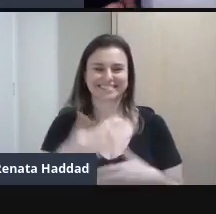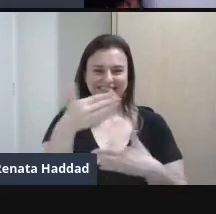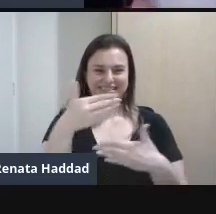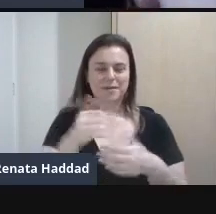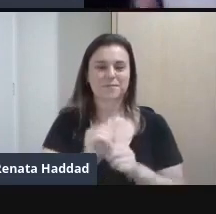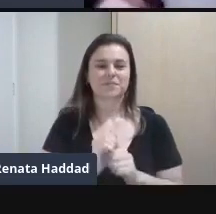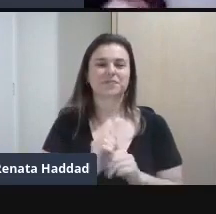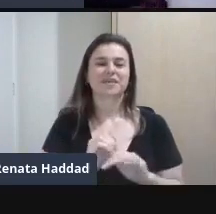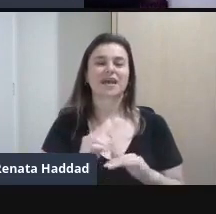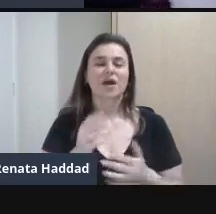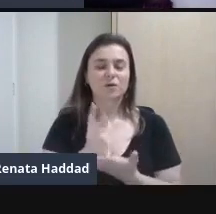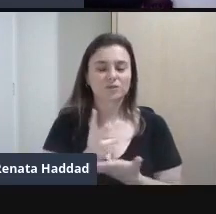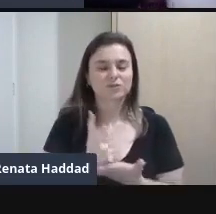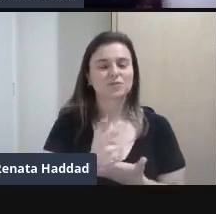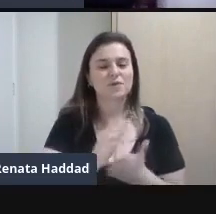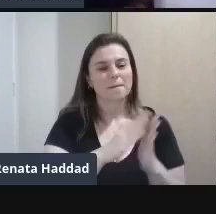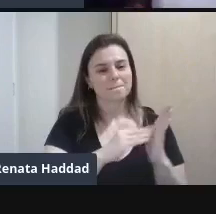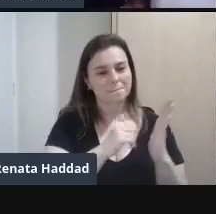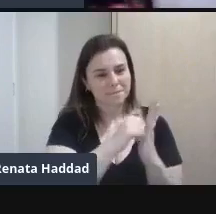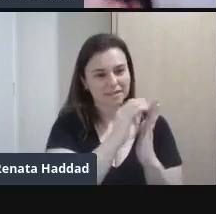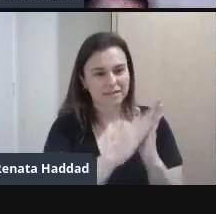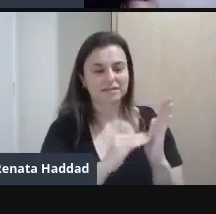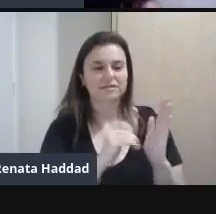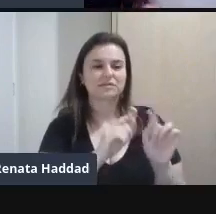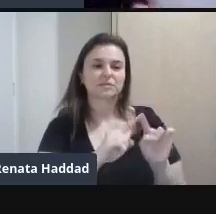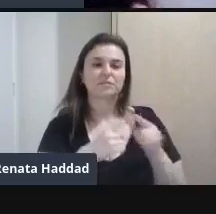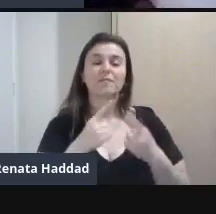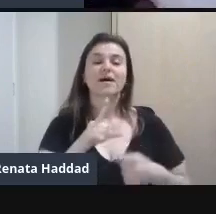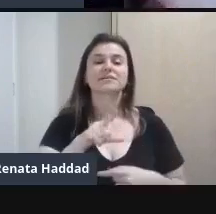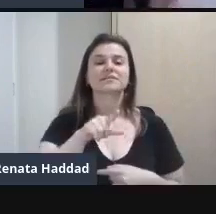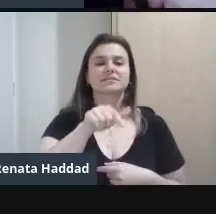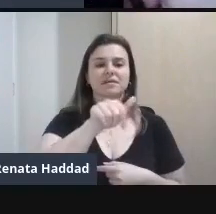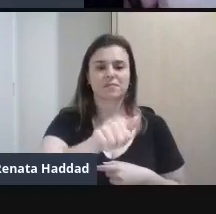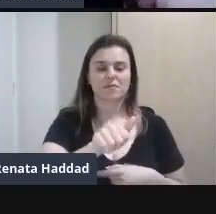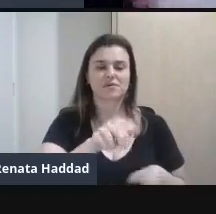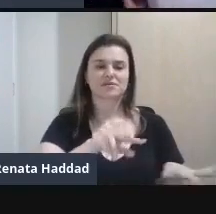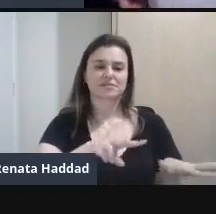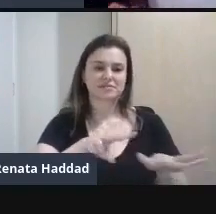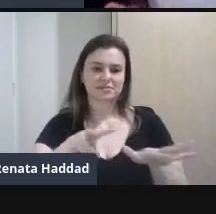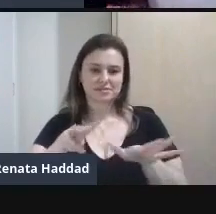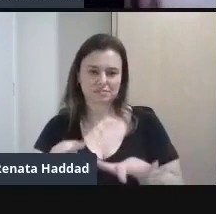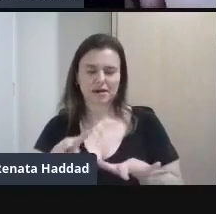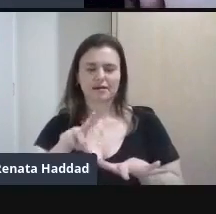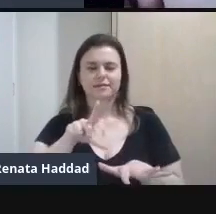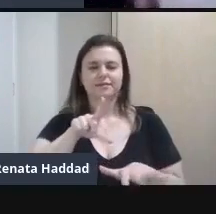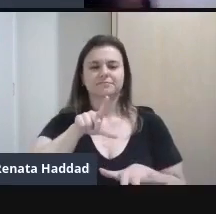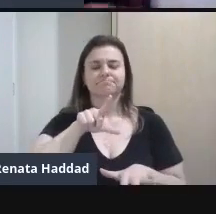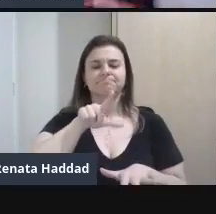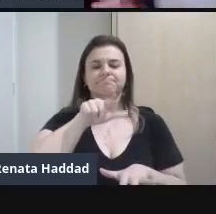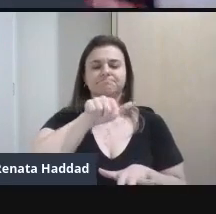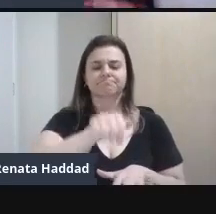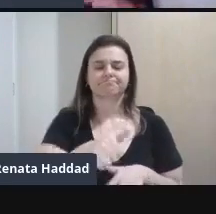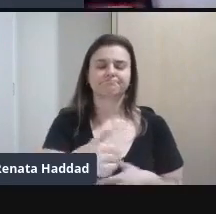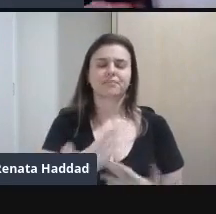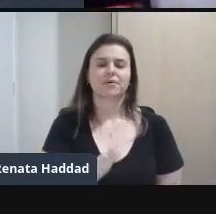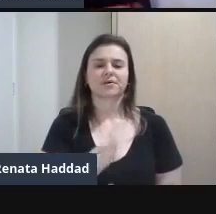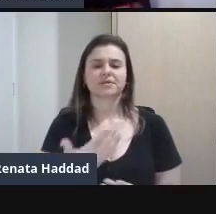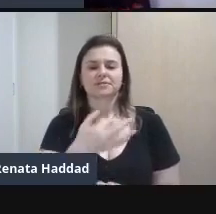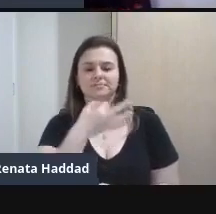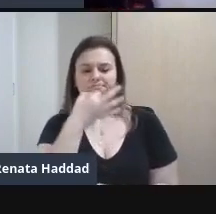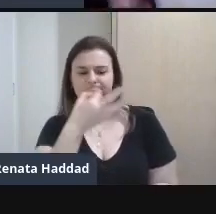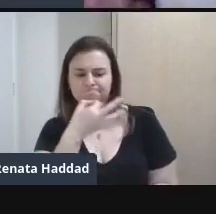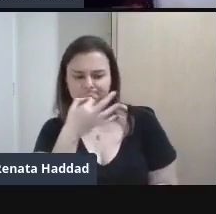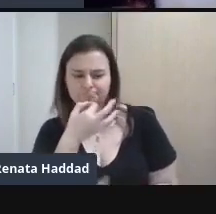Pintando Mas depois Ela Depois da semana De arte moderna Depois da crítica Ferrenha De Monteiro